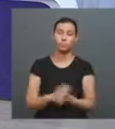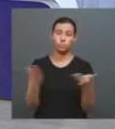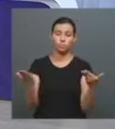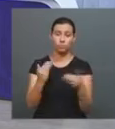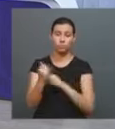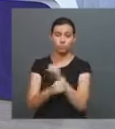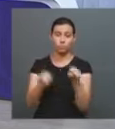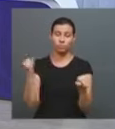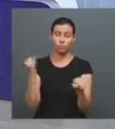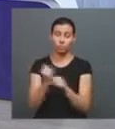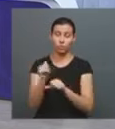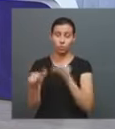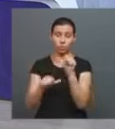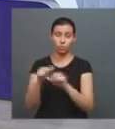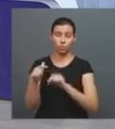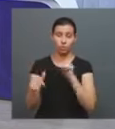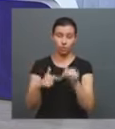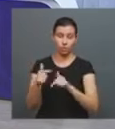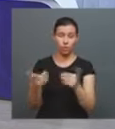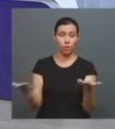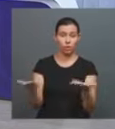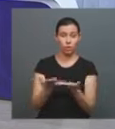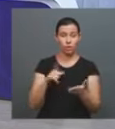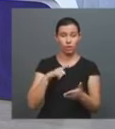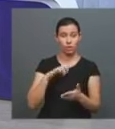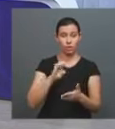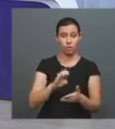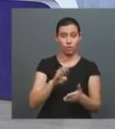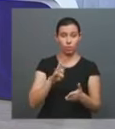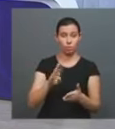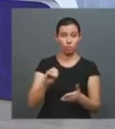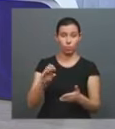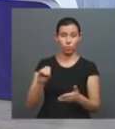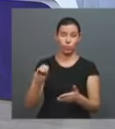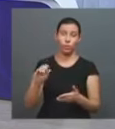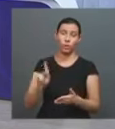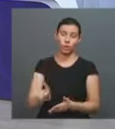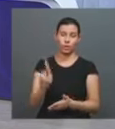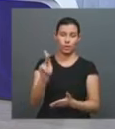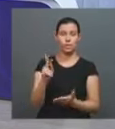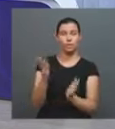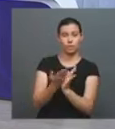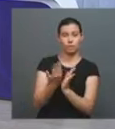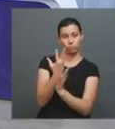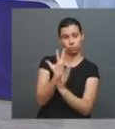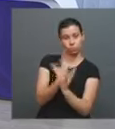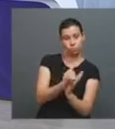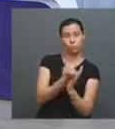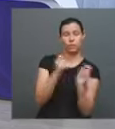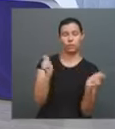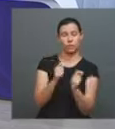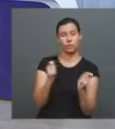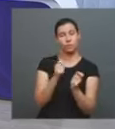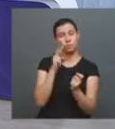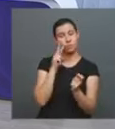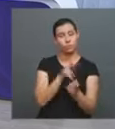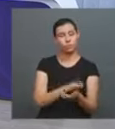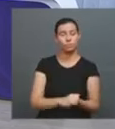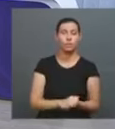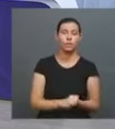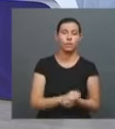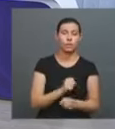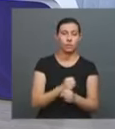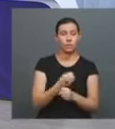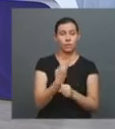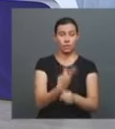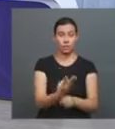Edufo. Agora, vocês também têm o e-book como novidade, já é uma novidade recente que está acontecendo. Isso, faz uns três anos que a gente